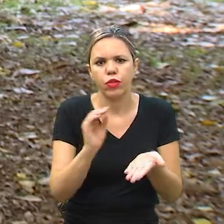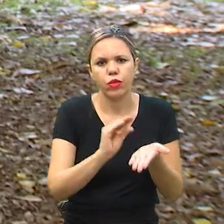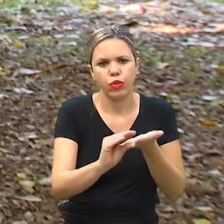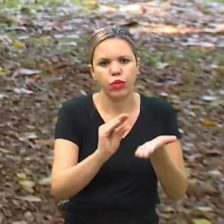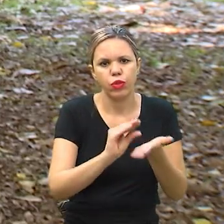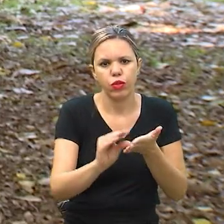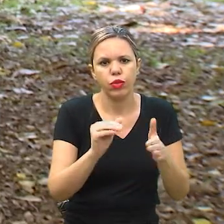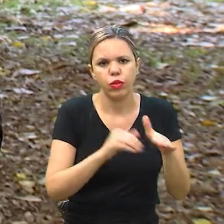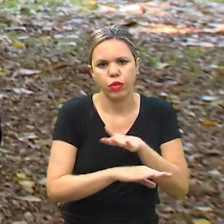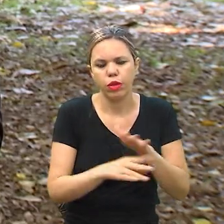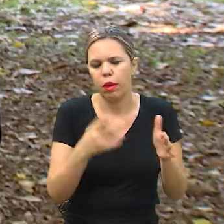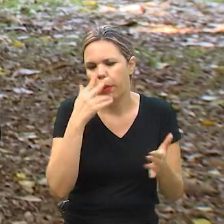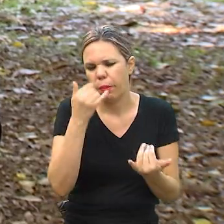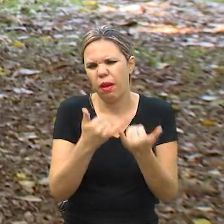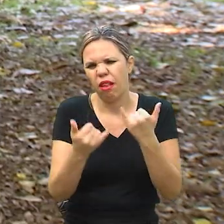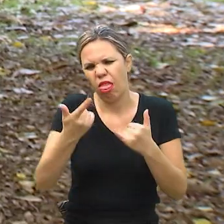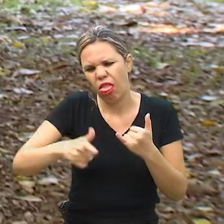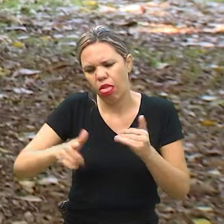Pode parecer clichê, mas não é.